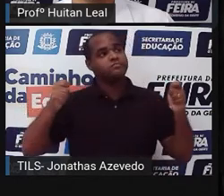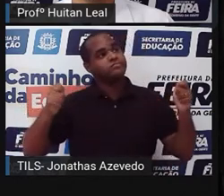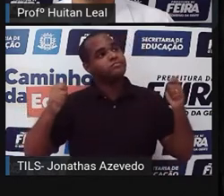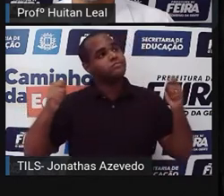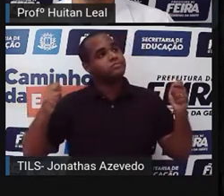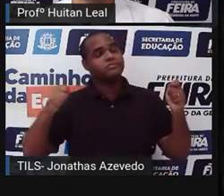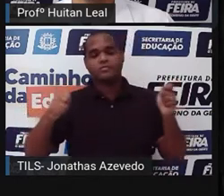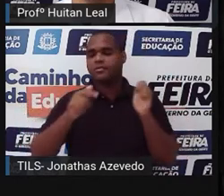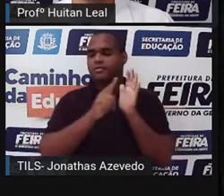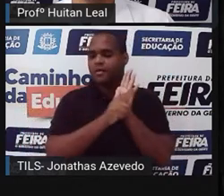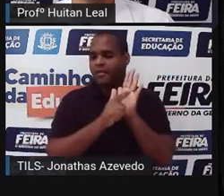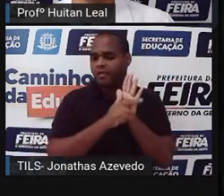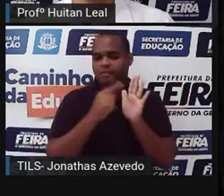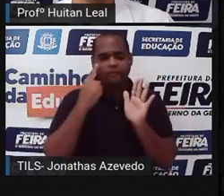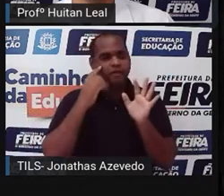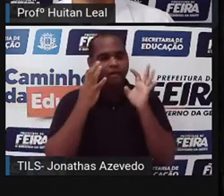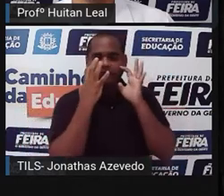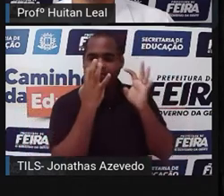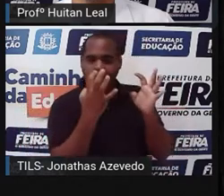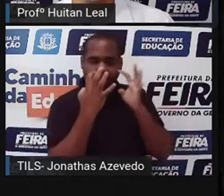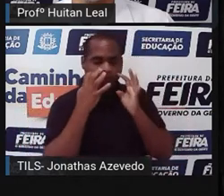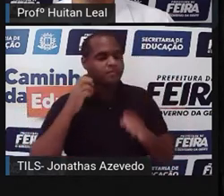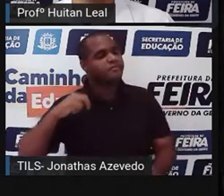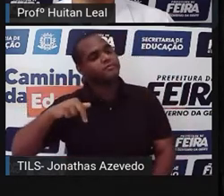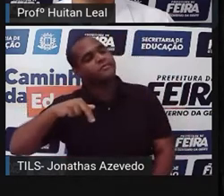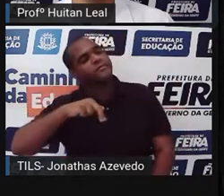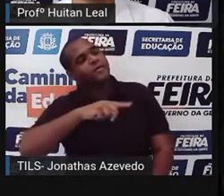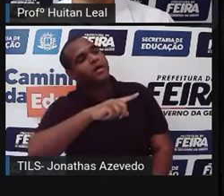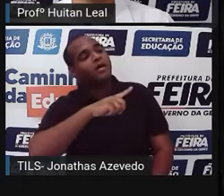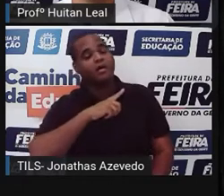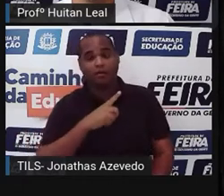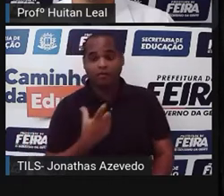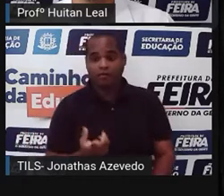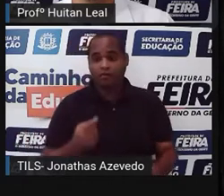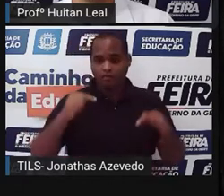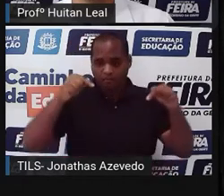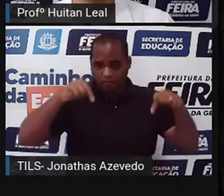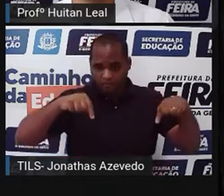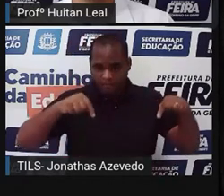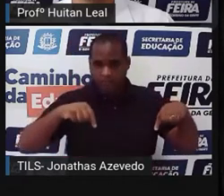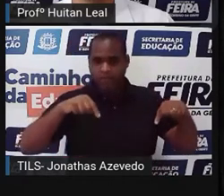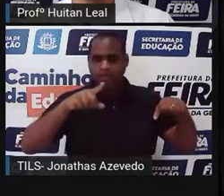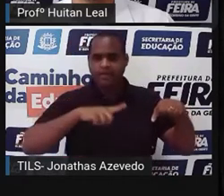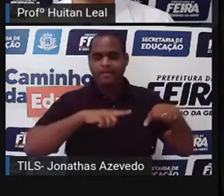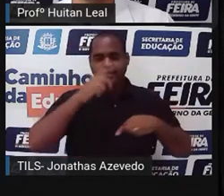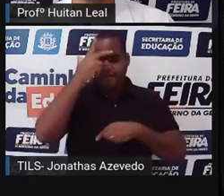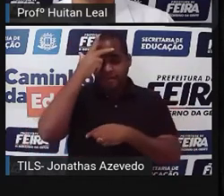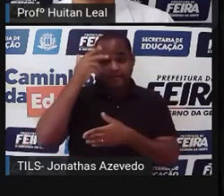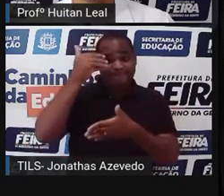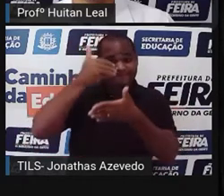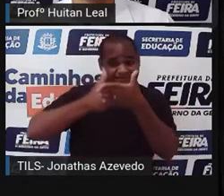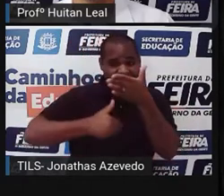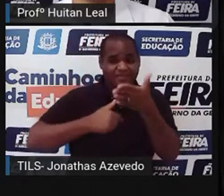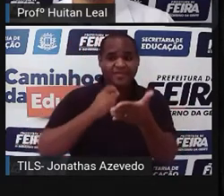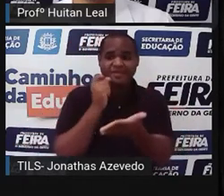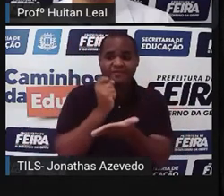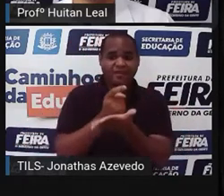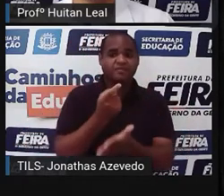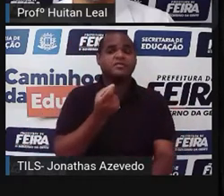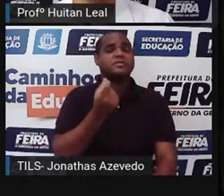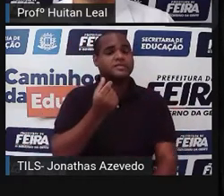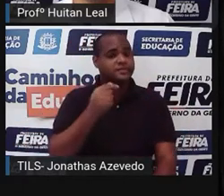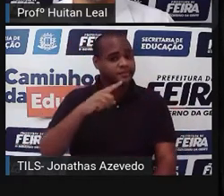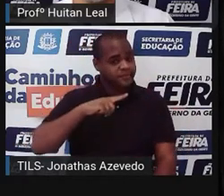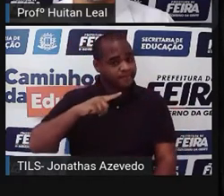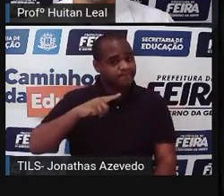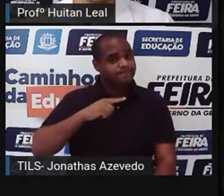dizeres atraíam a atenção dos passantes. Aqui mora uma devedora inadimplente. Olha, aí já temos